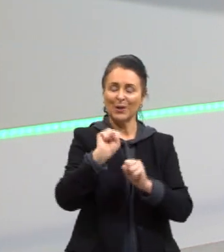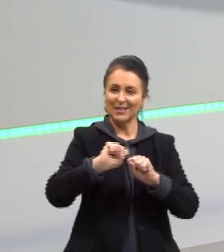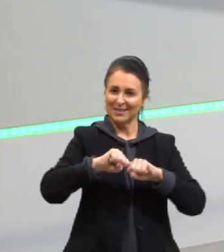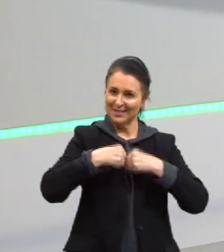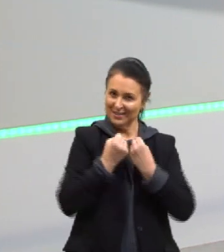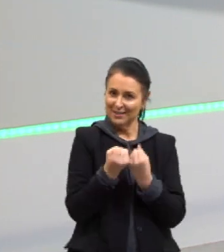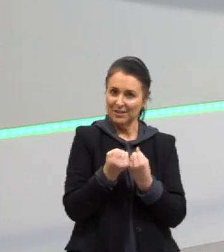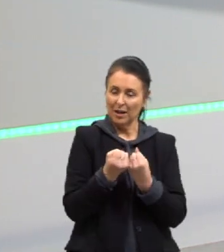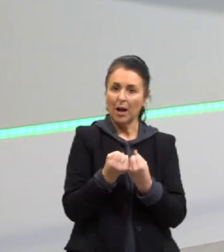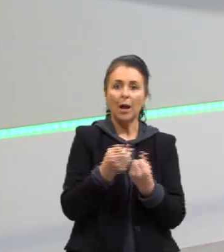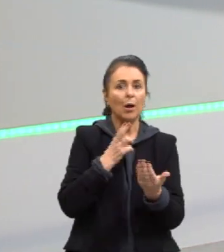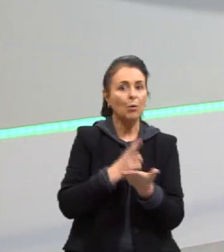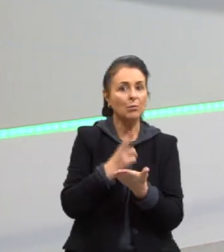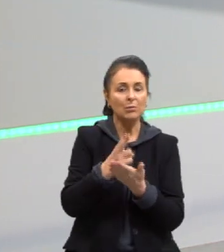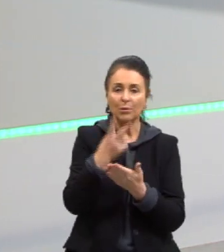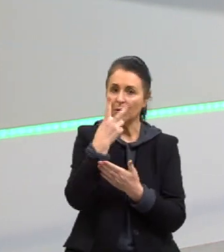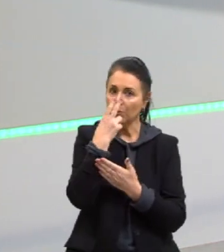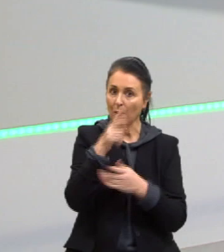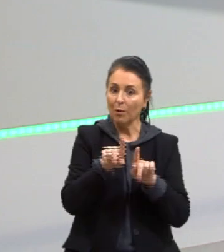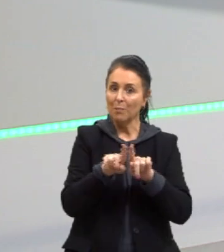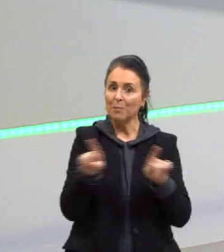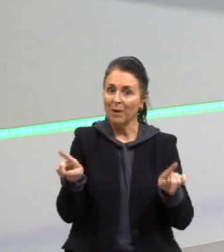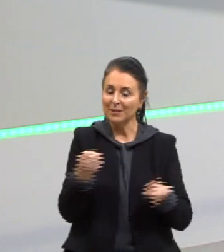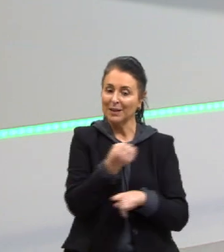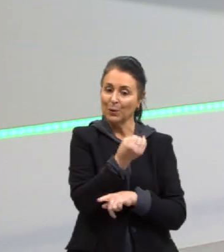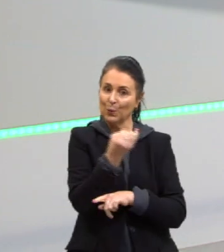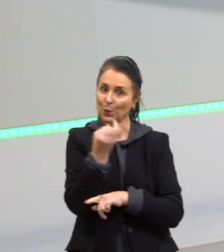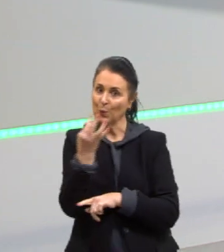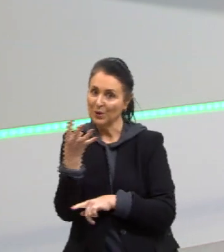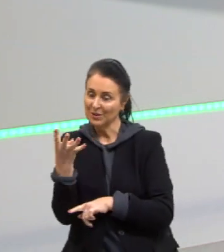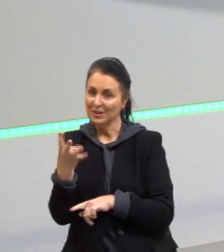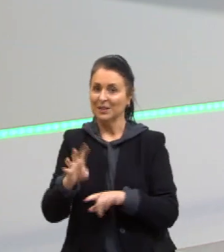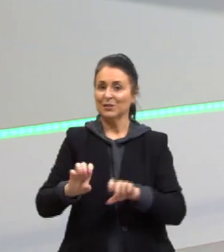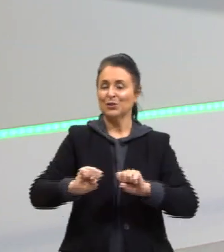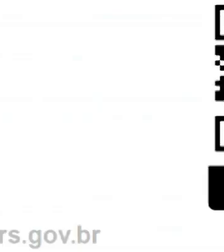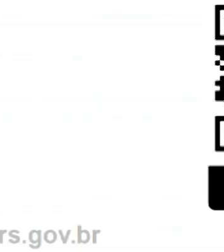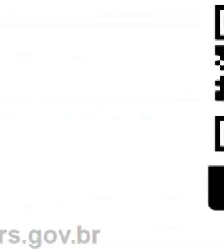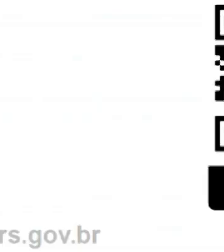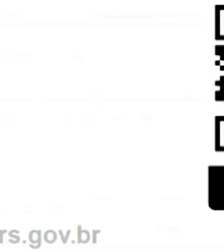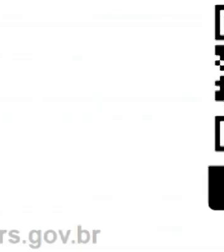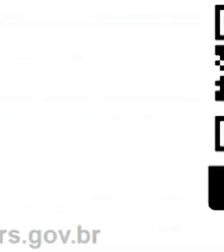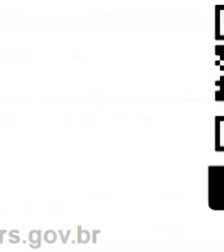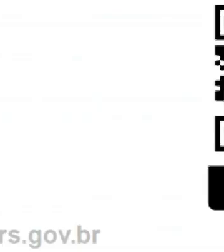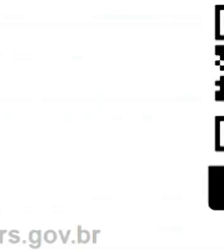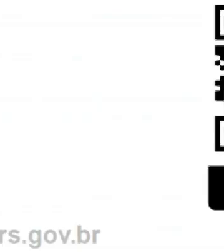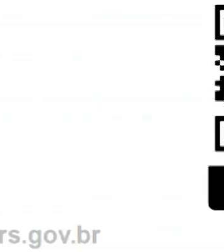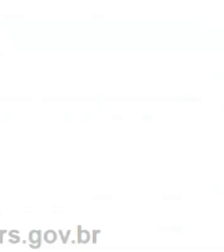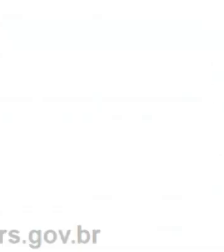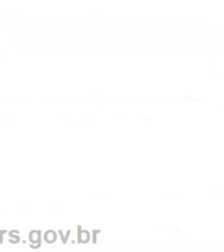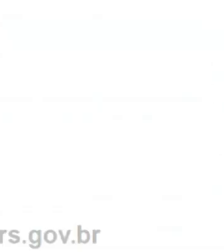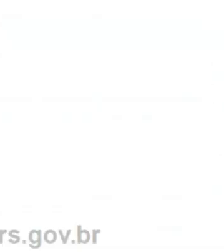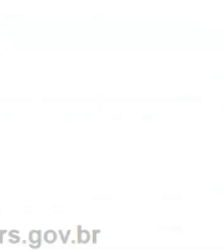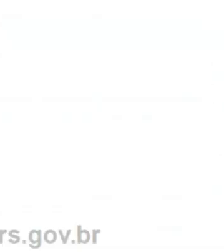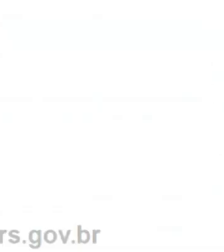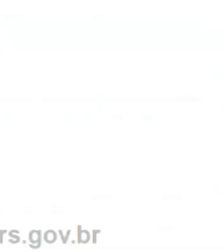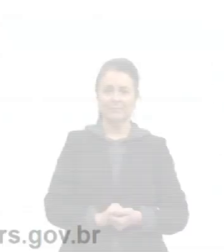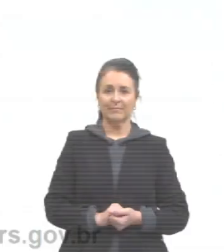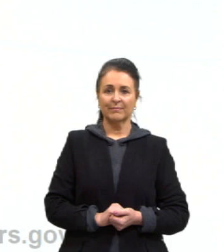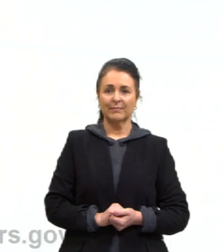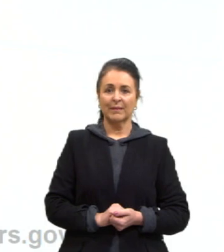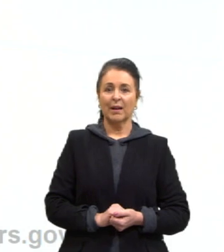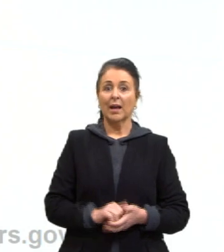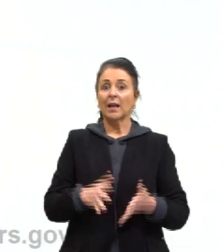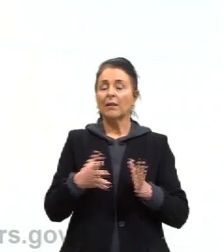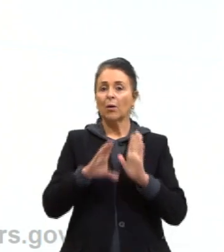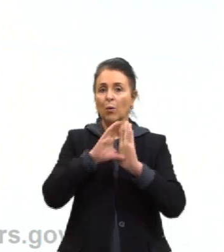a mesma, mas a quantidade de energia potencial e cinética varia. Então, pessoal, sobre